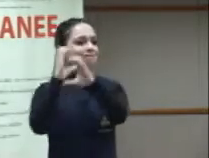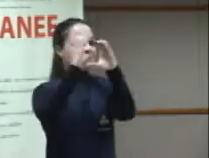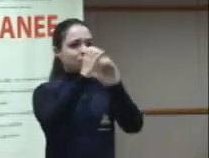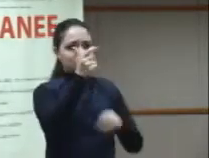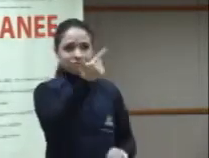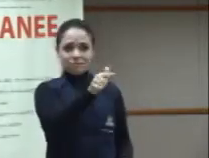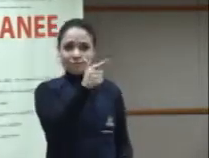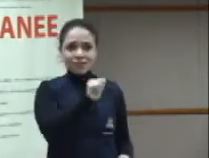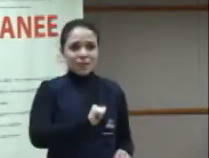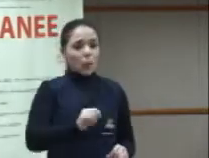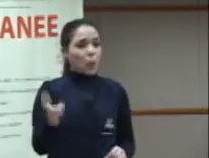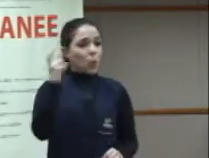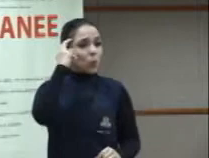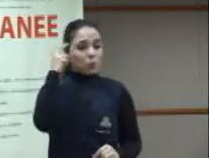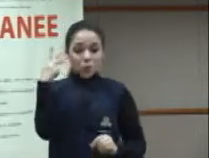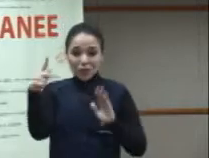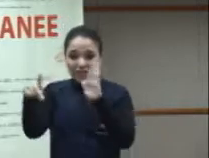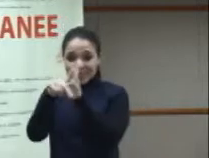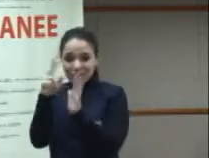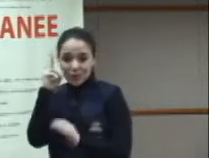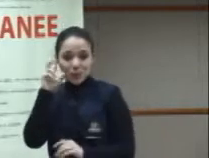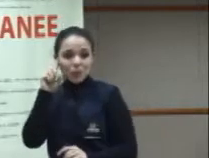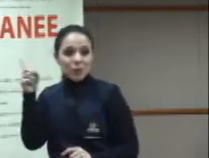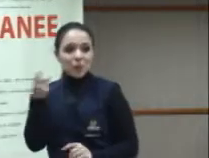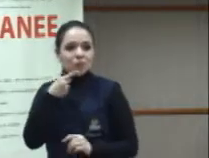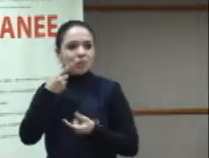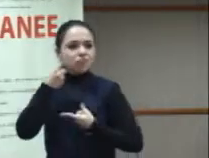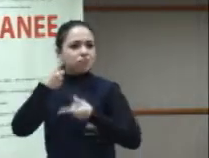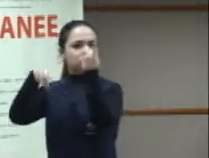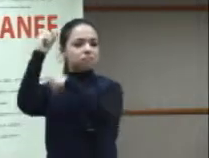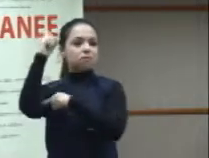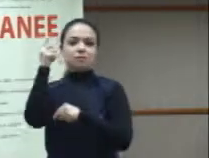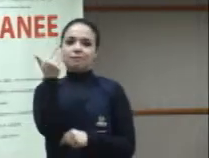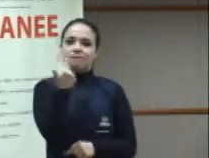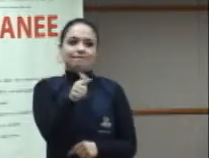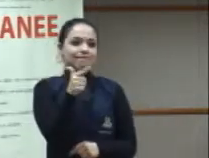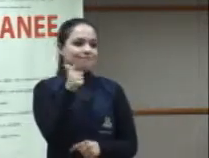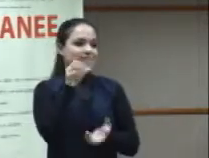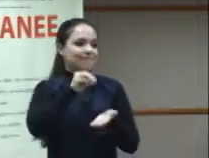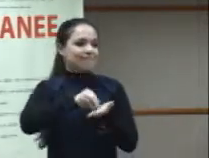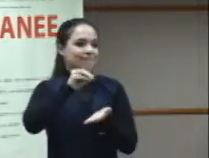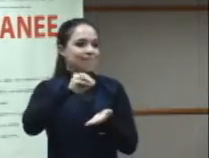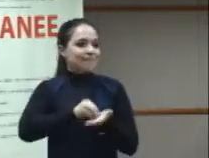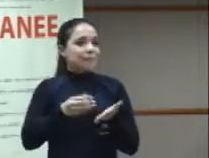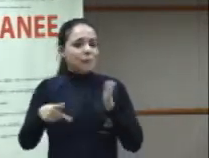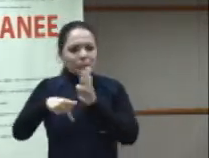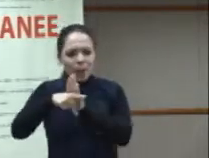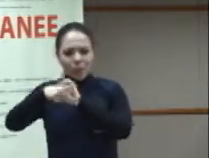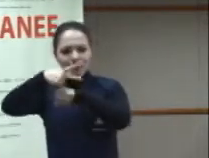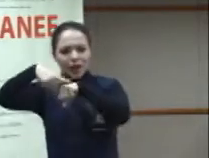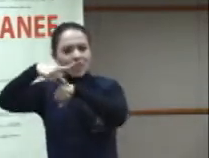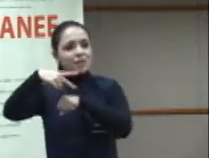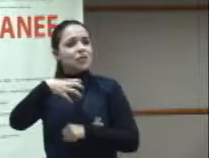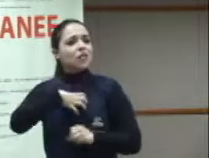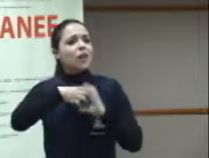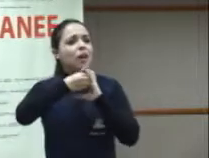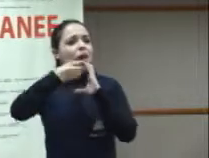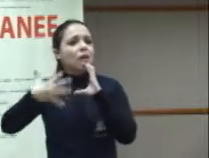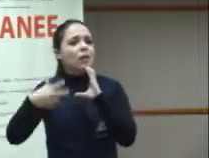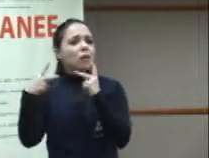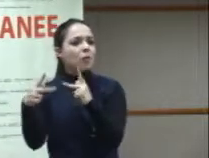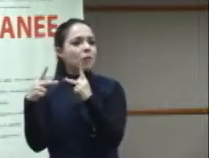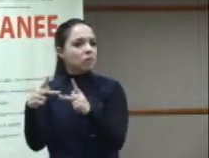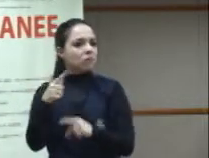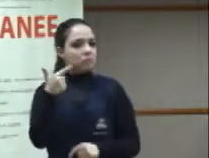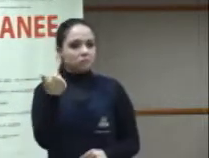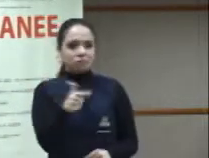surdas se desenvolvam na sua plenitude, dentro de cada realidade, dentro de cada país, com as suas características próprias.